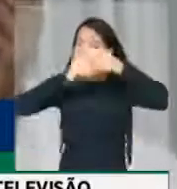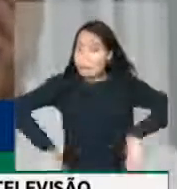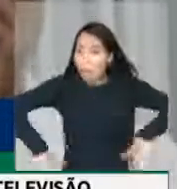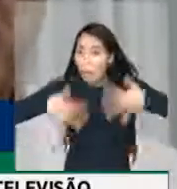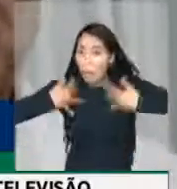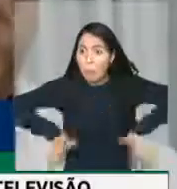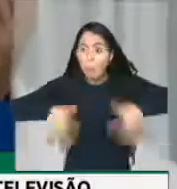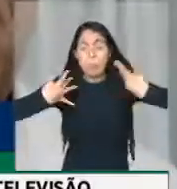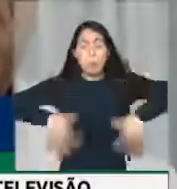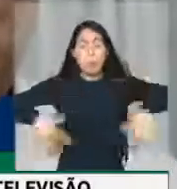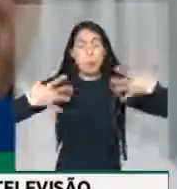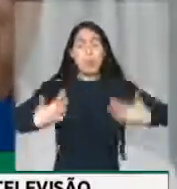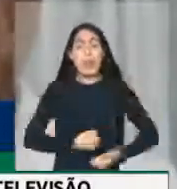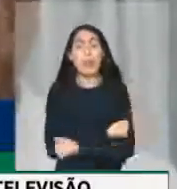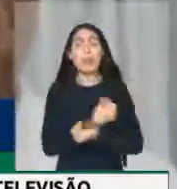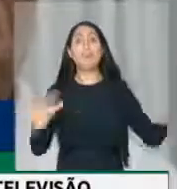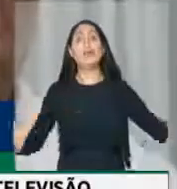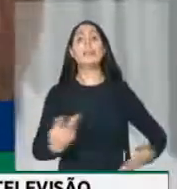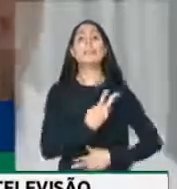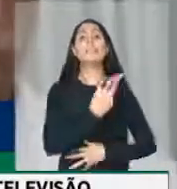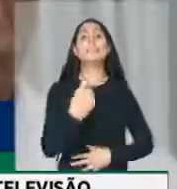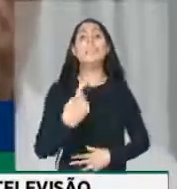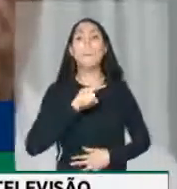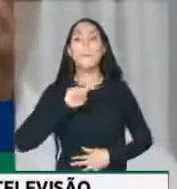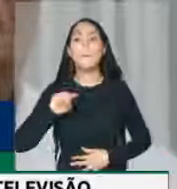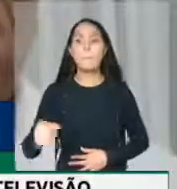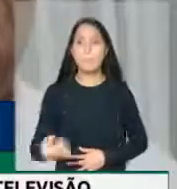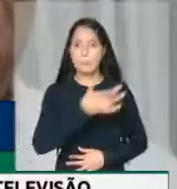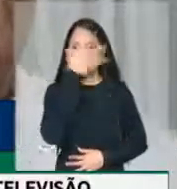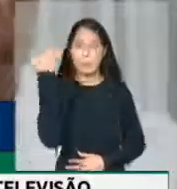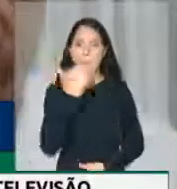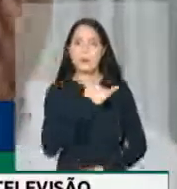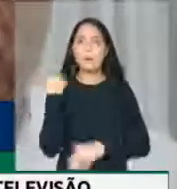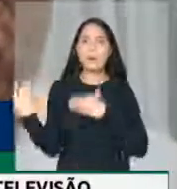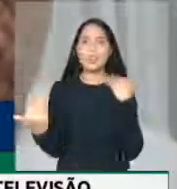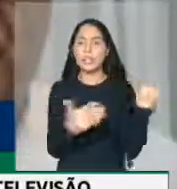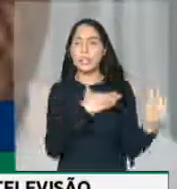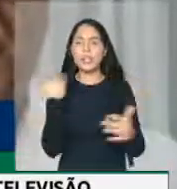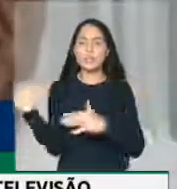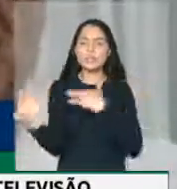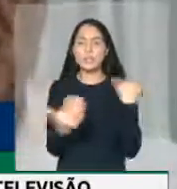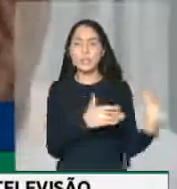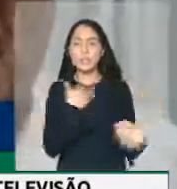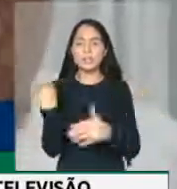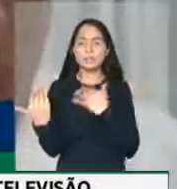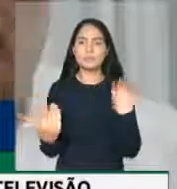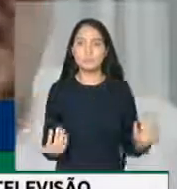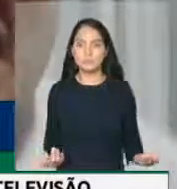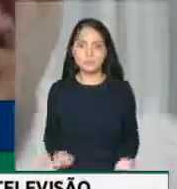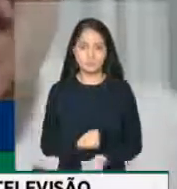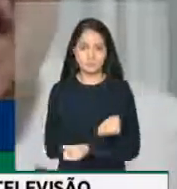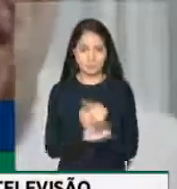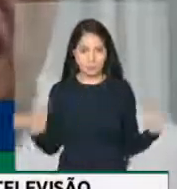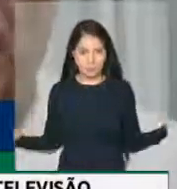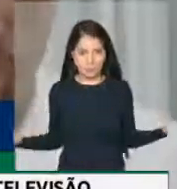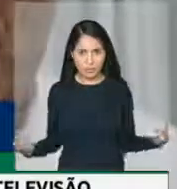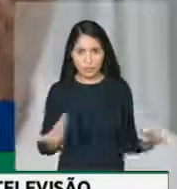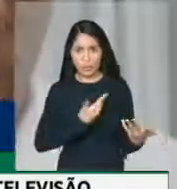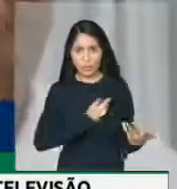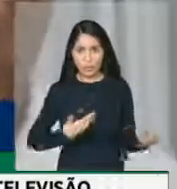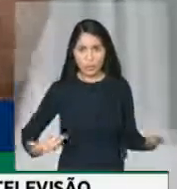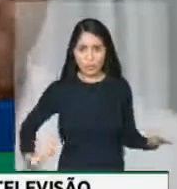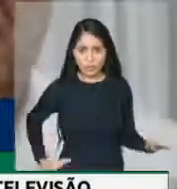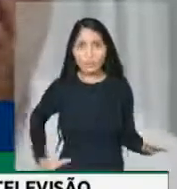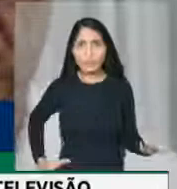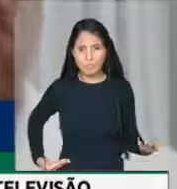de mais de 31 mil óbitos, em que o governo tem o descaramento,